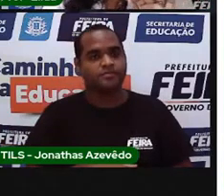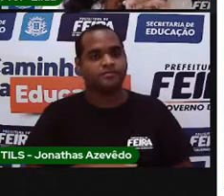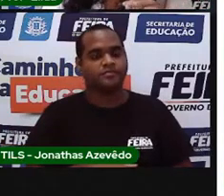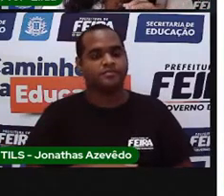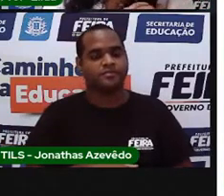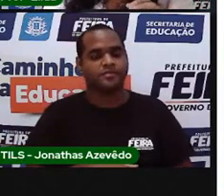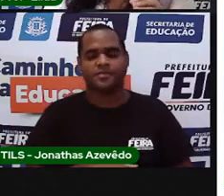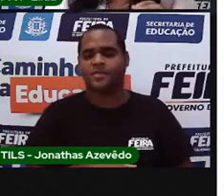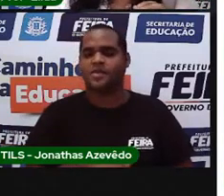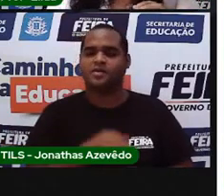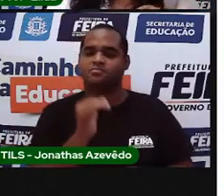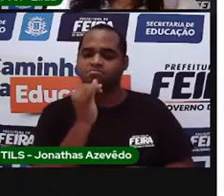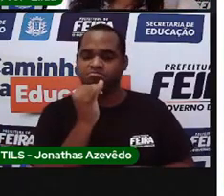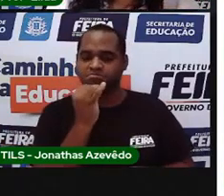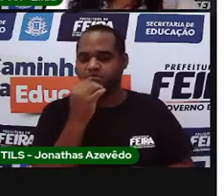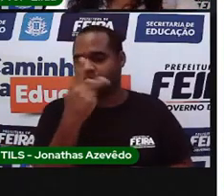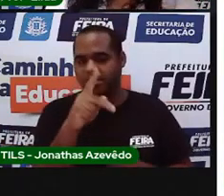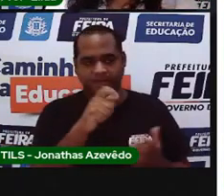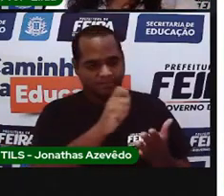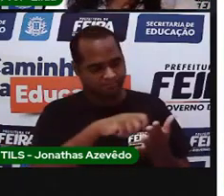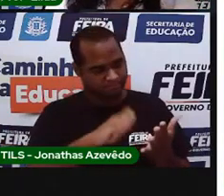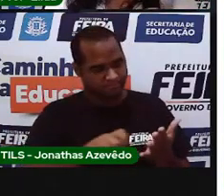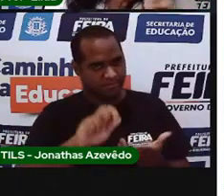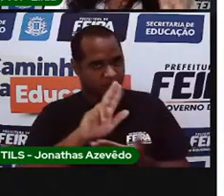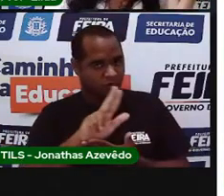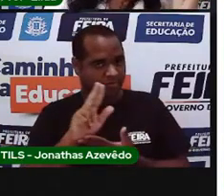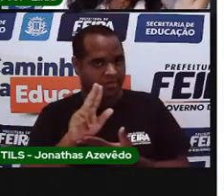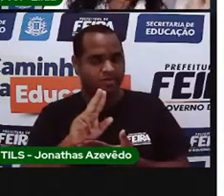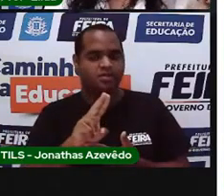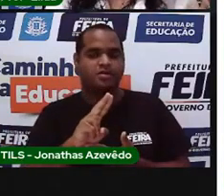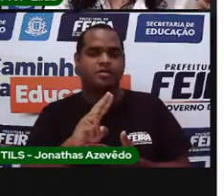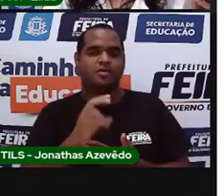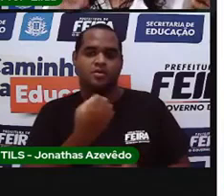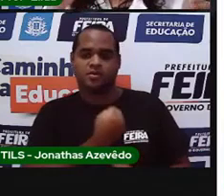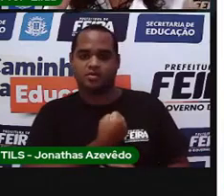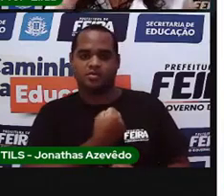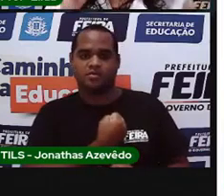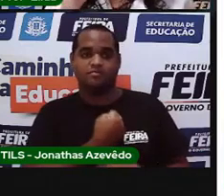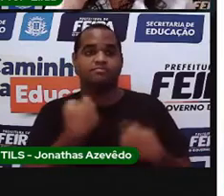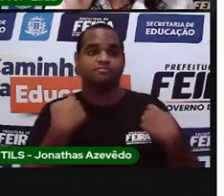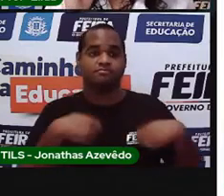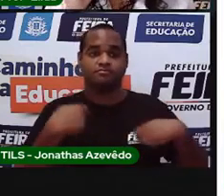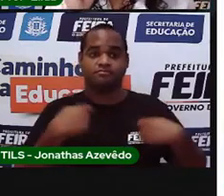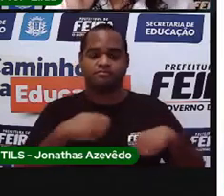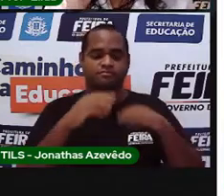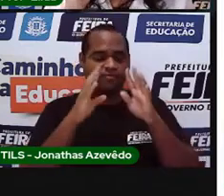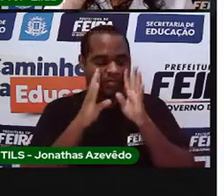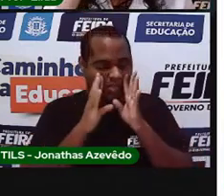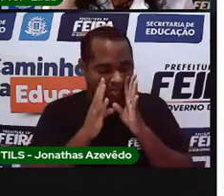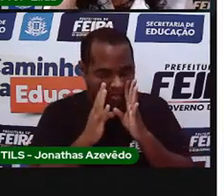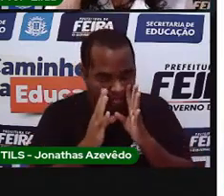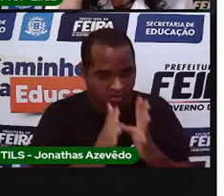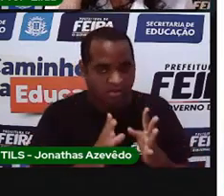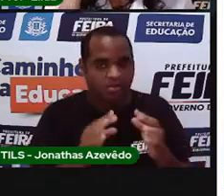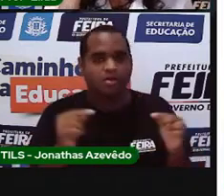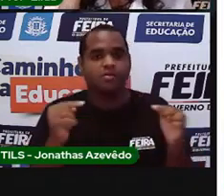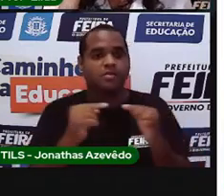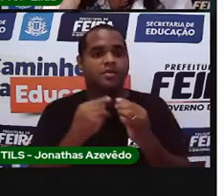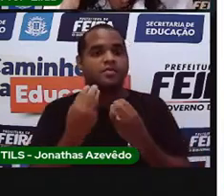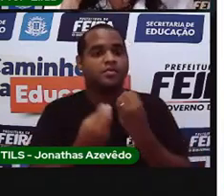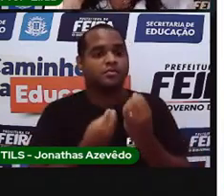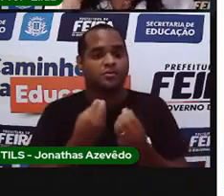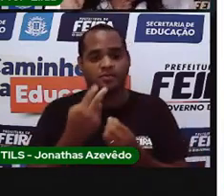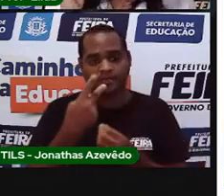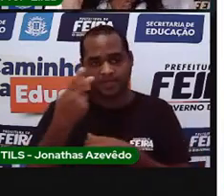Quando você for escrever o nome do número, você tem que prestar bastante atenção como você vai